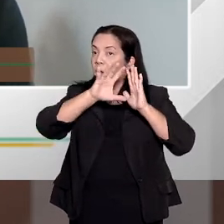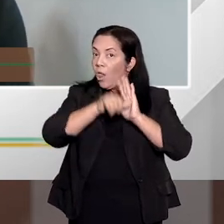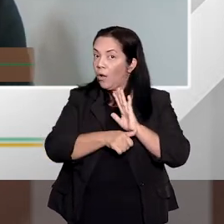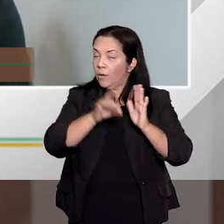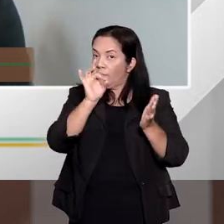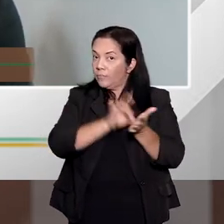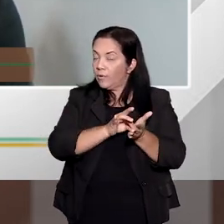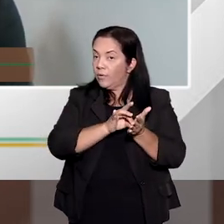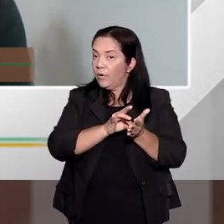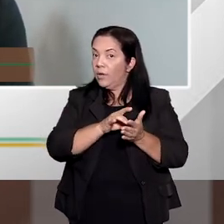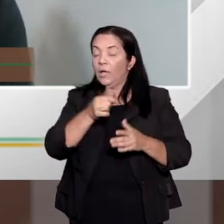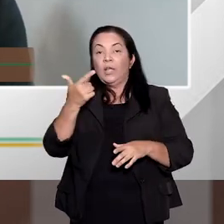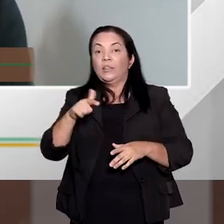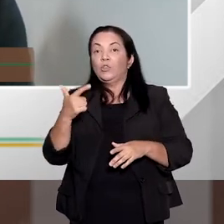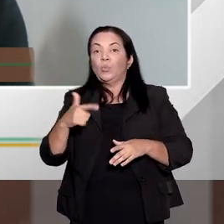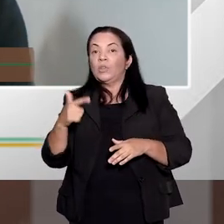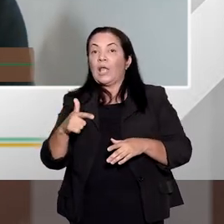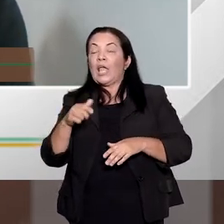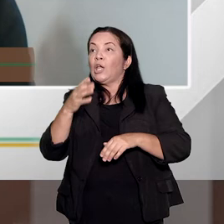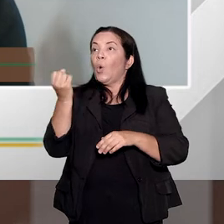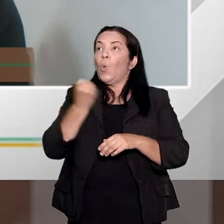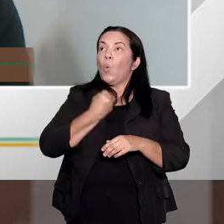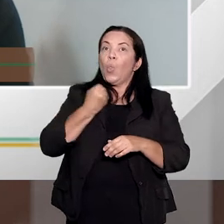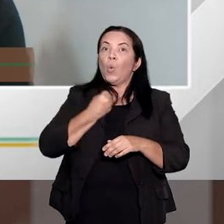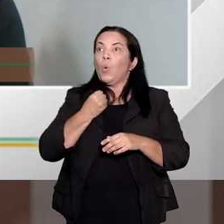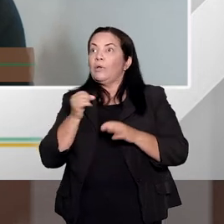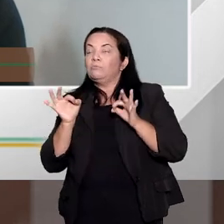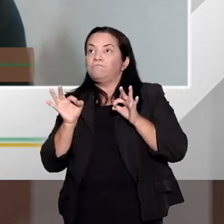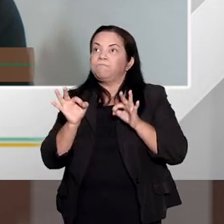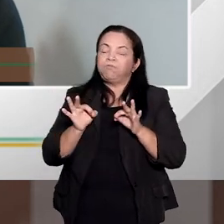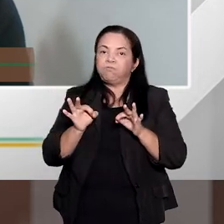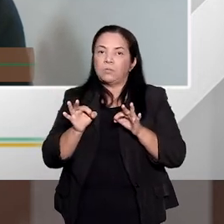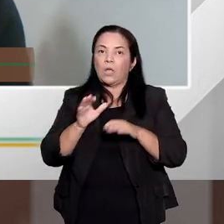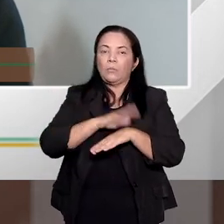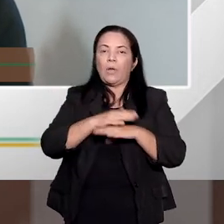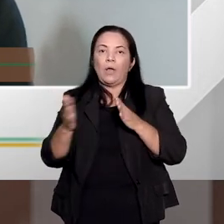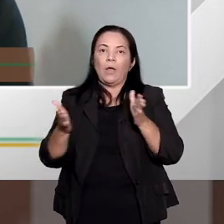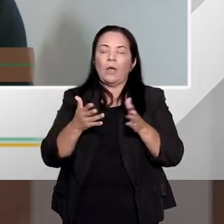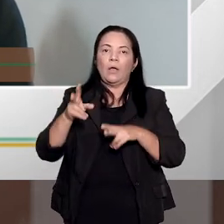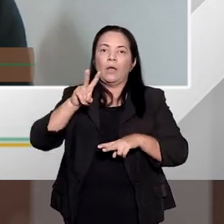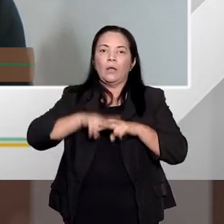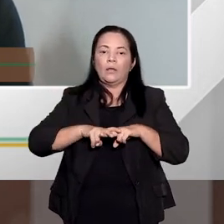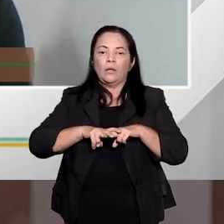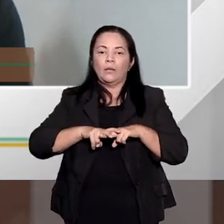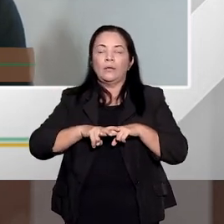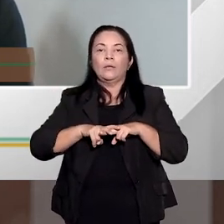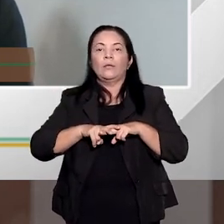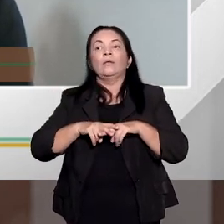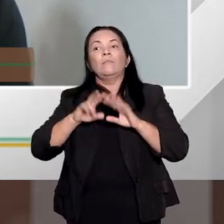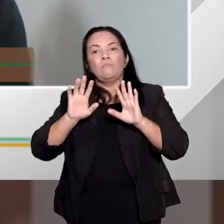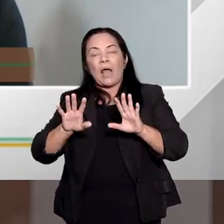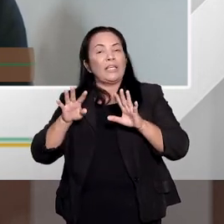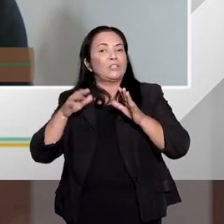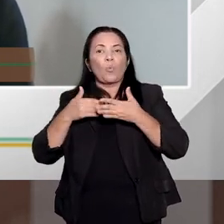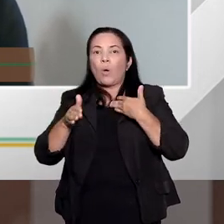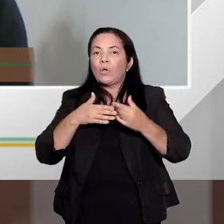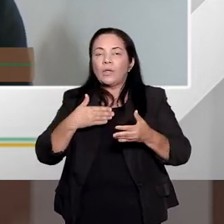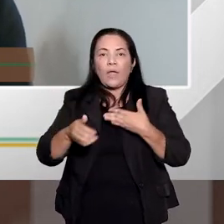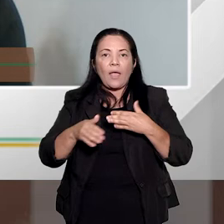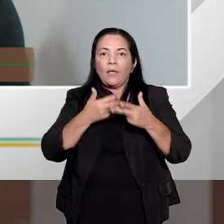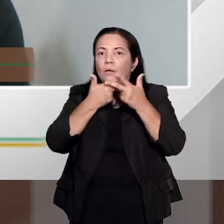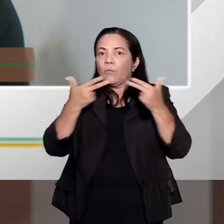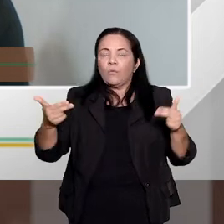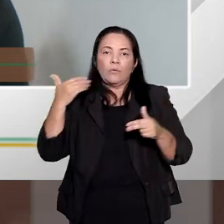fração pré-determinada em lei. É claro, entra a discricionariedade do juiz, só que, é claro, também tem que fundamentar, e tudo isso, é claro,